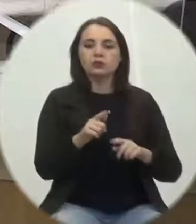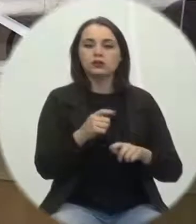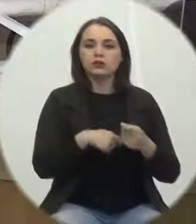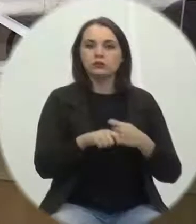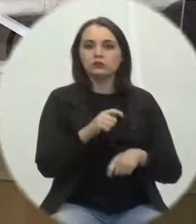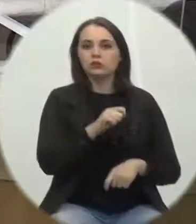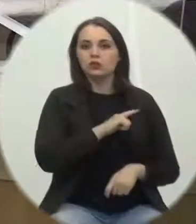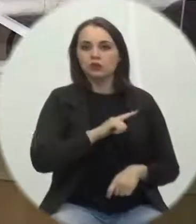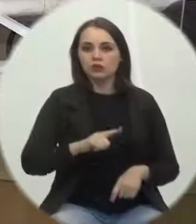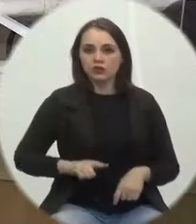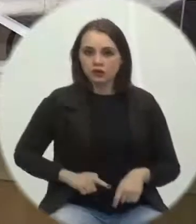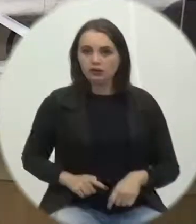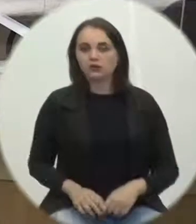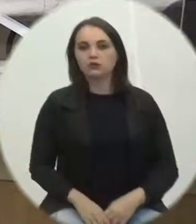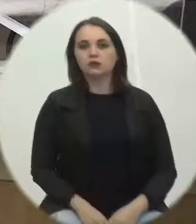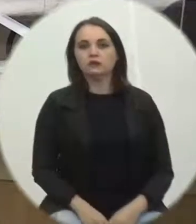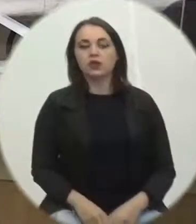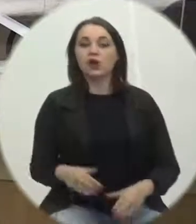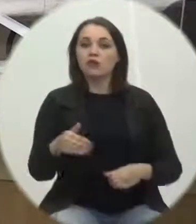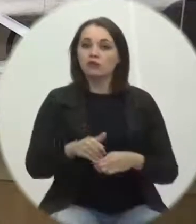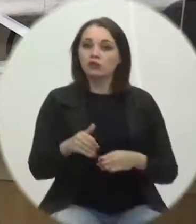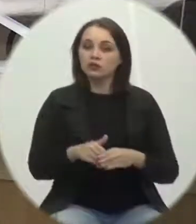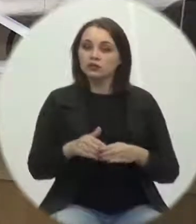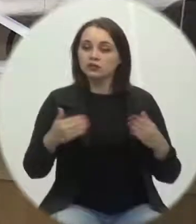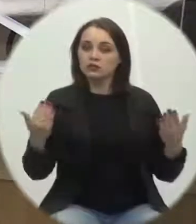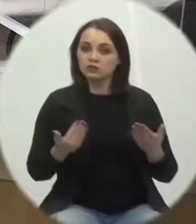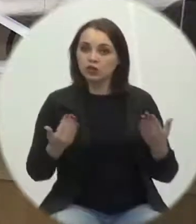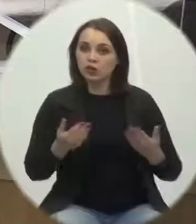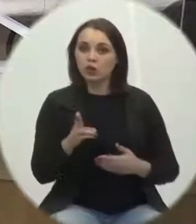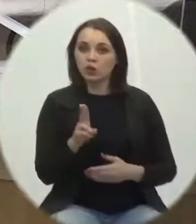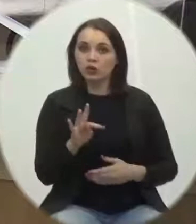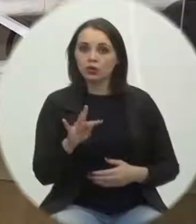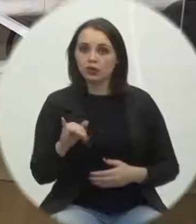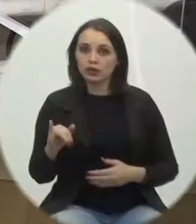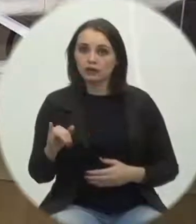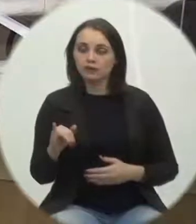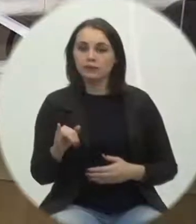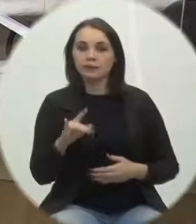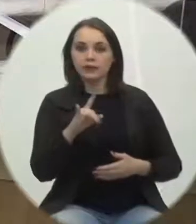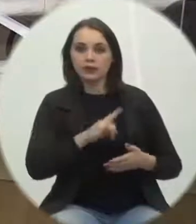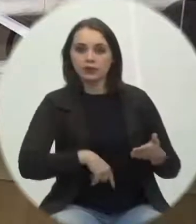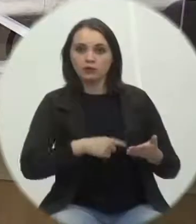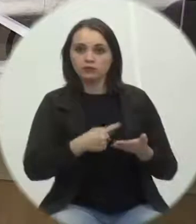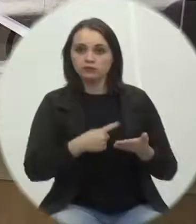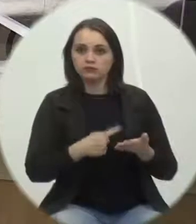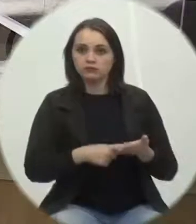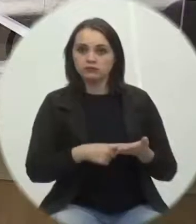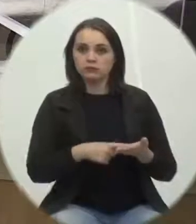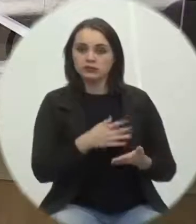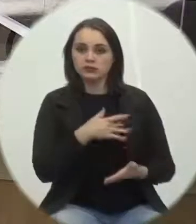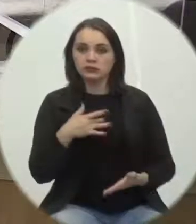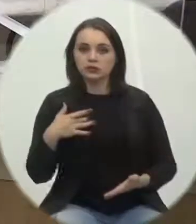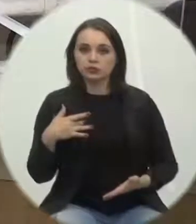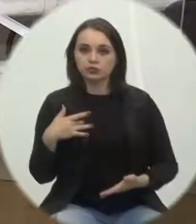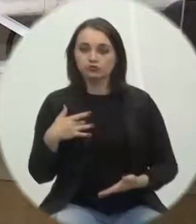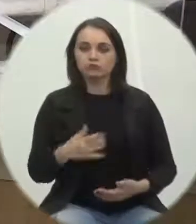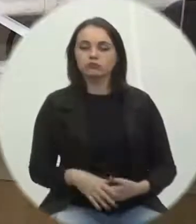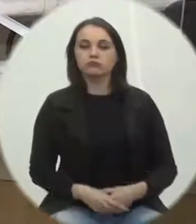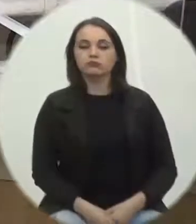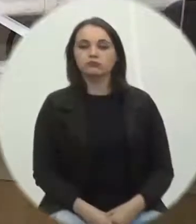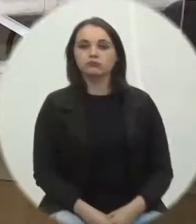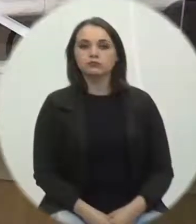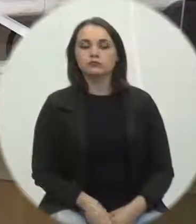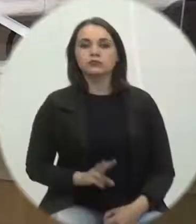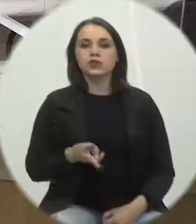votação que vai ser colocada em pauta das UTIs e o contrato do Fundo Municipal de Saúde o requerimento continua em